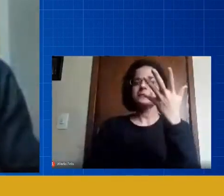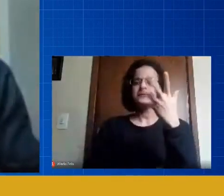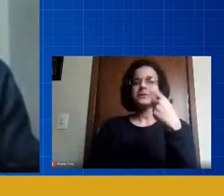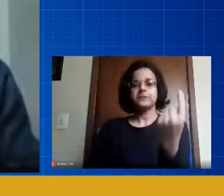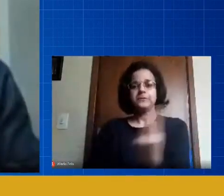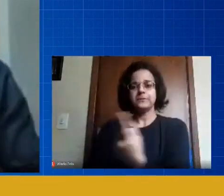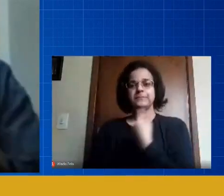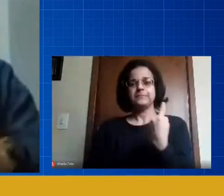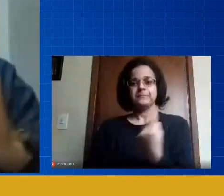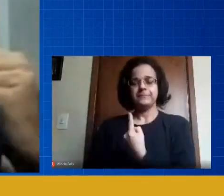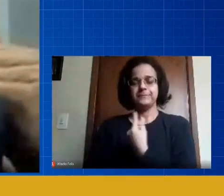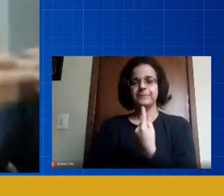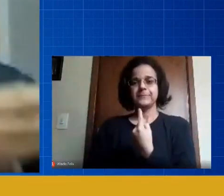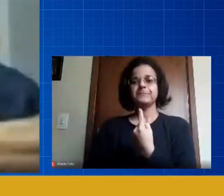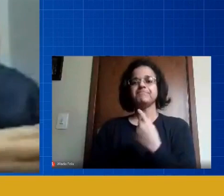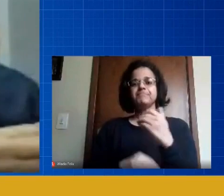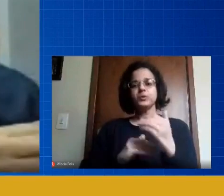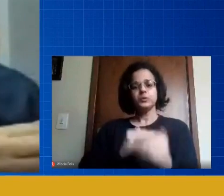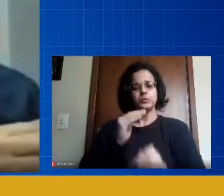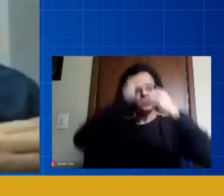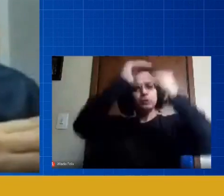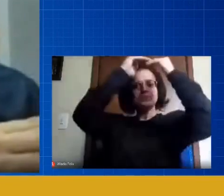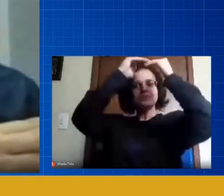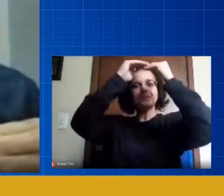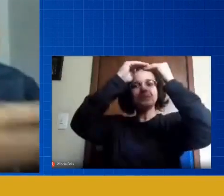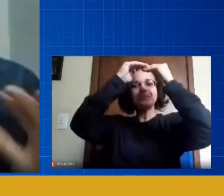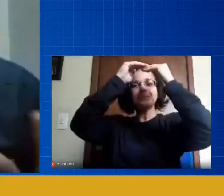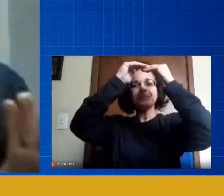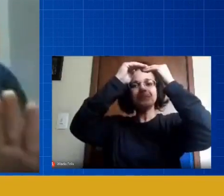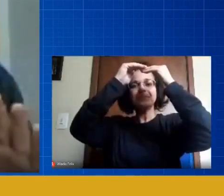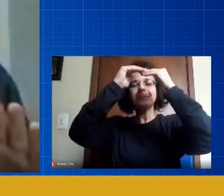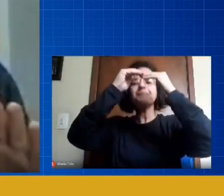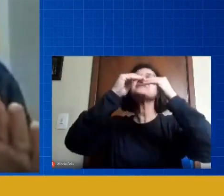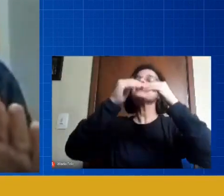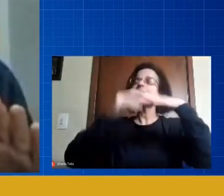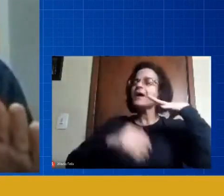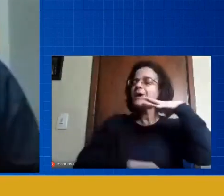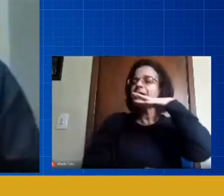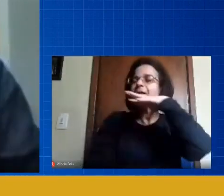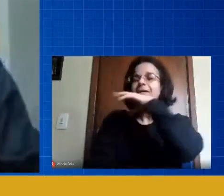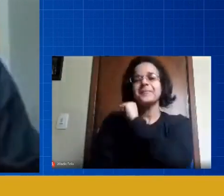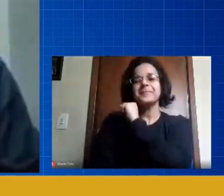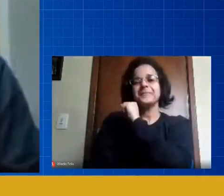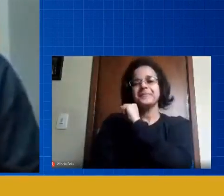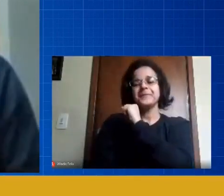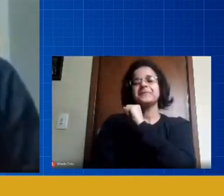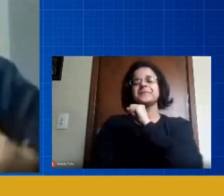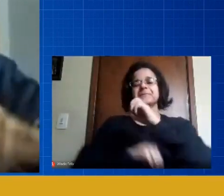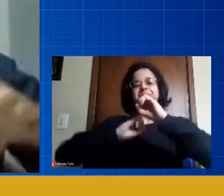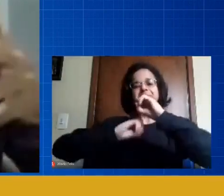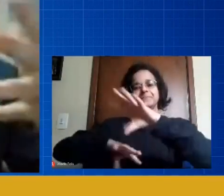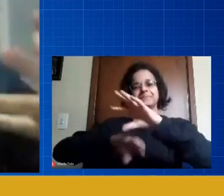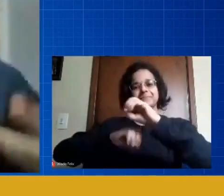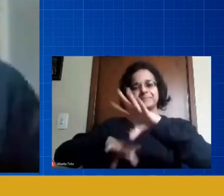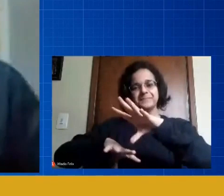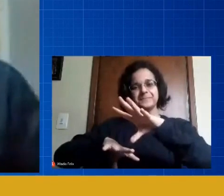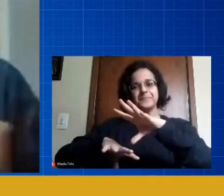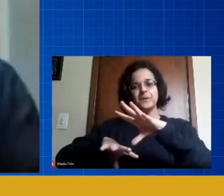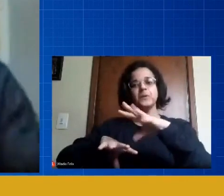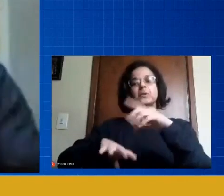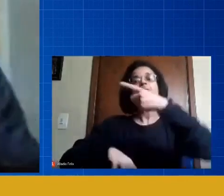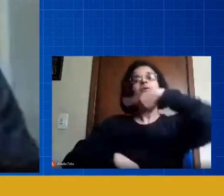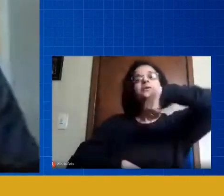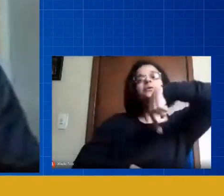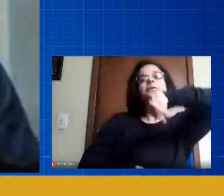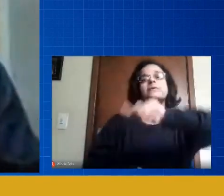vamos ter um avanço muito grande na educação na nossa forma